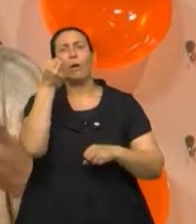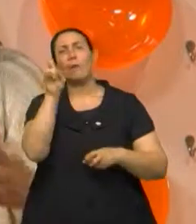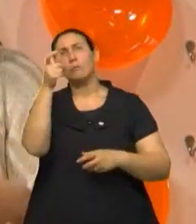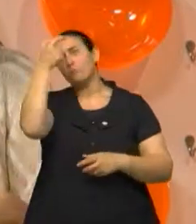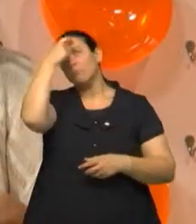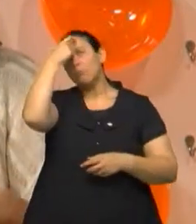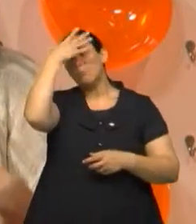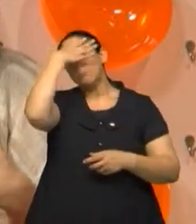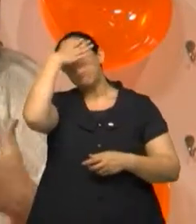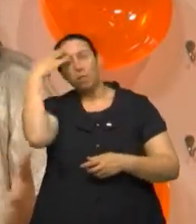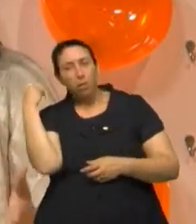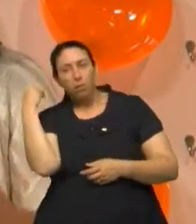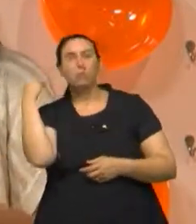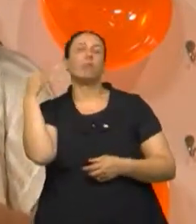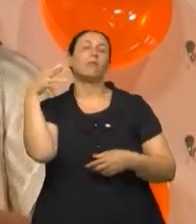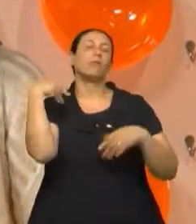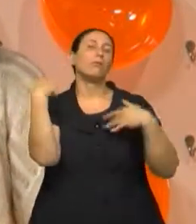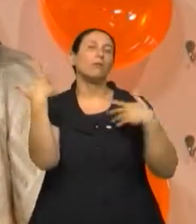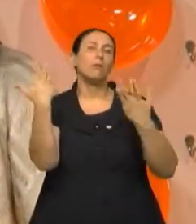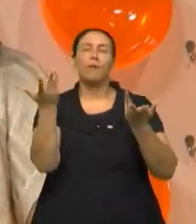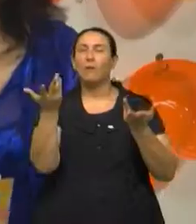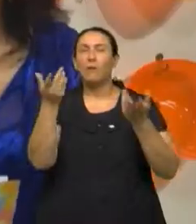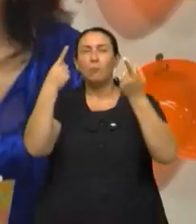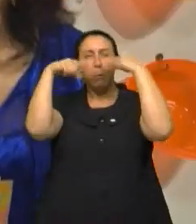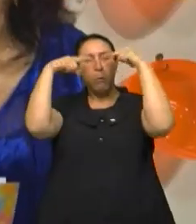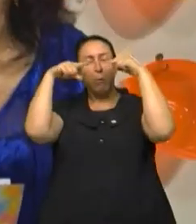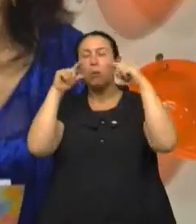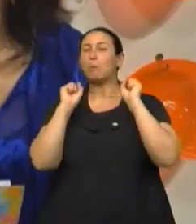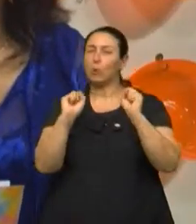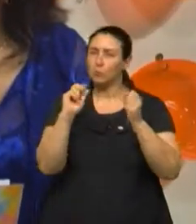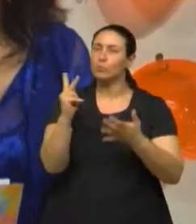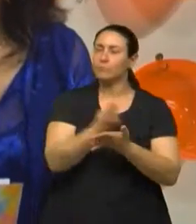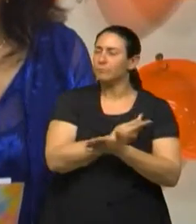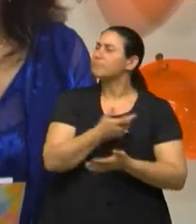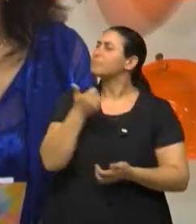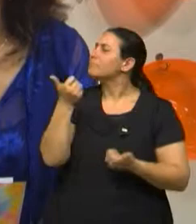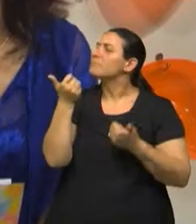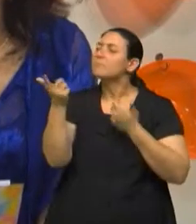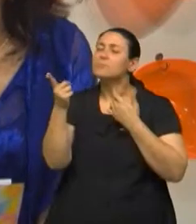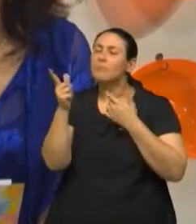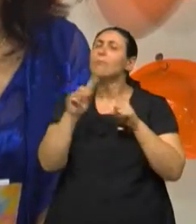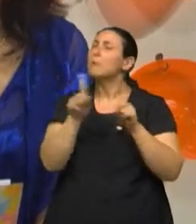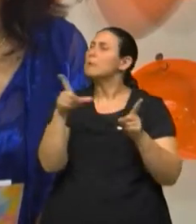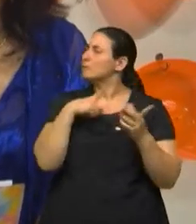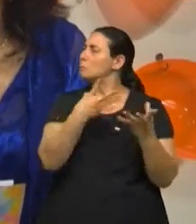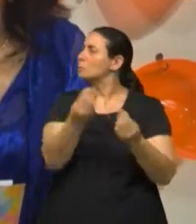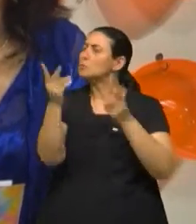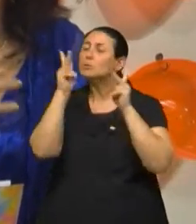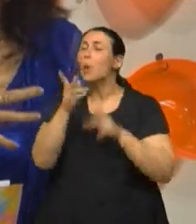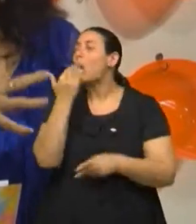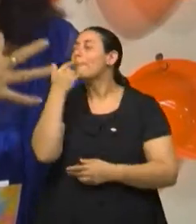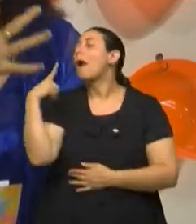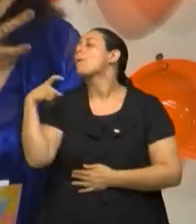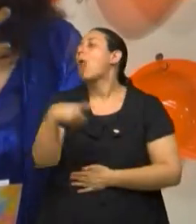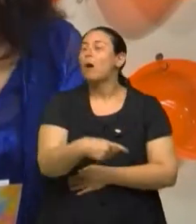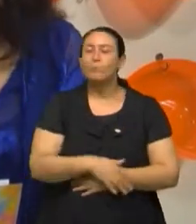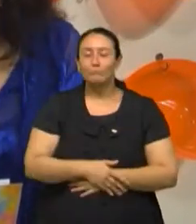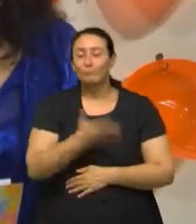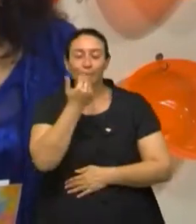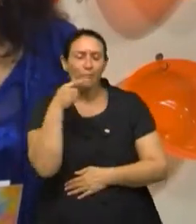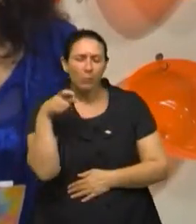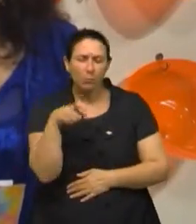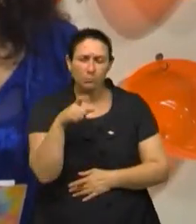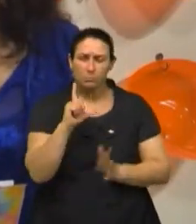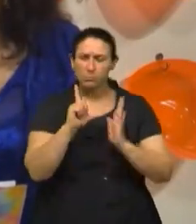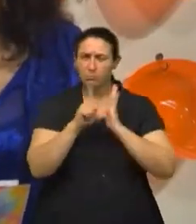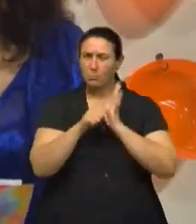consciência, crise convulsiva. E se for de um alimento, por exemplo, tem gente que não sabia, come camarão e começa a empolar.